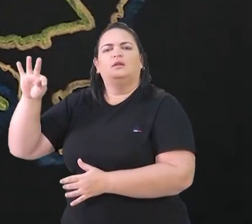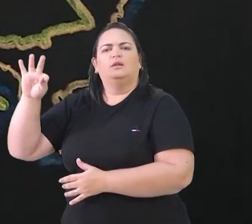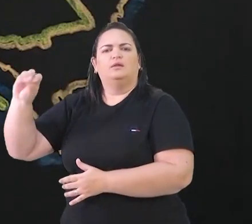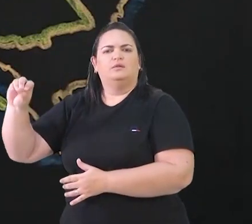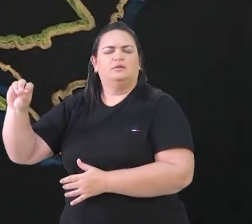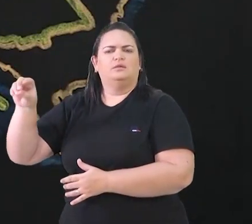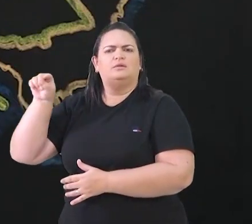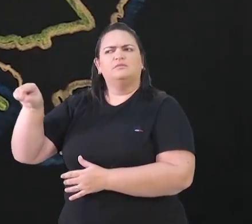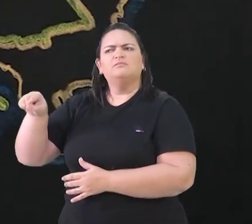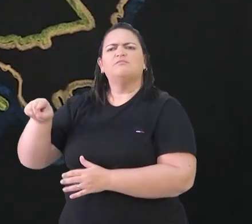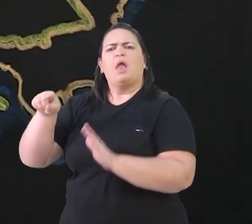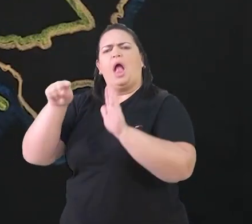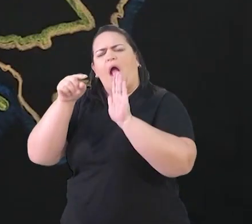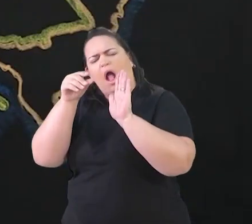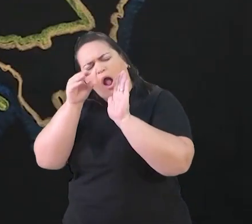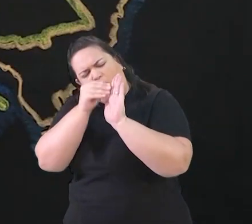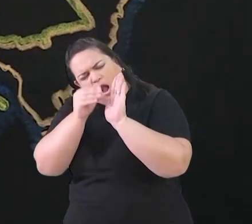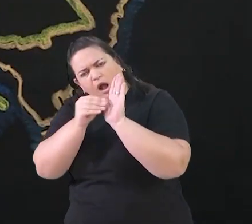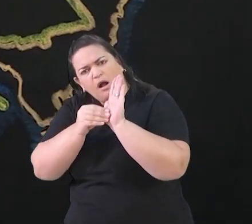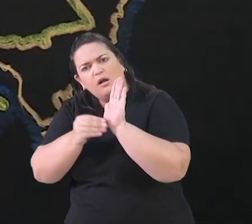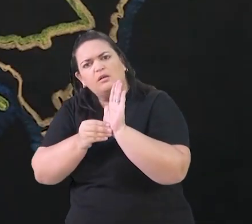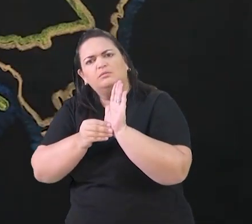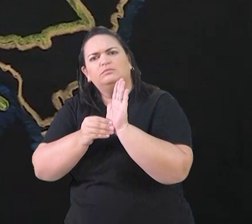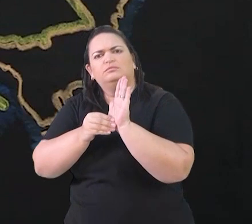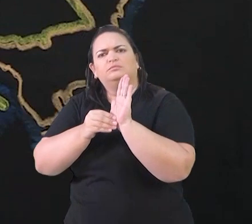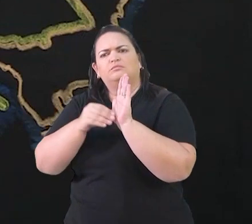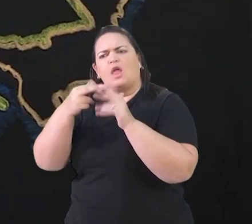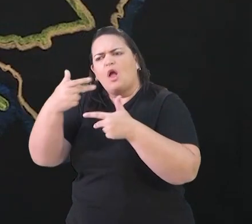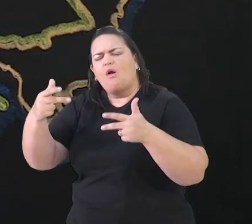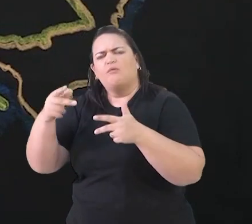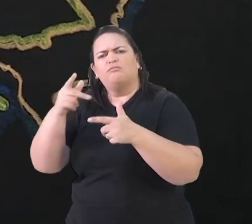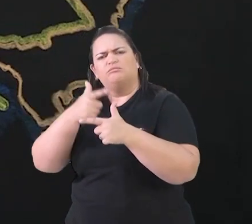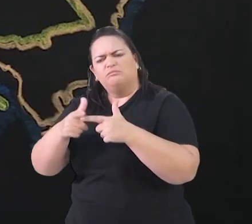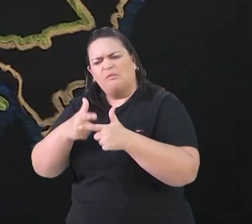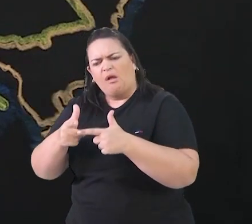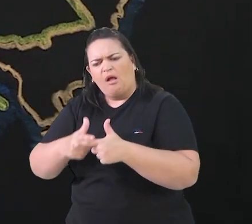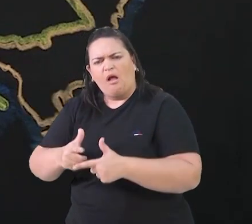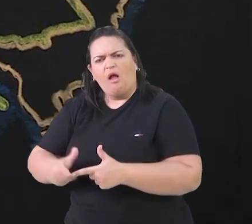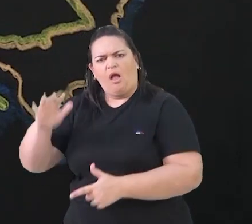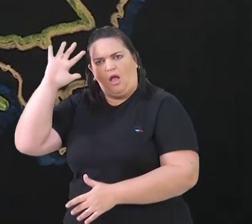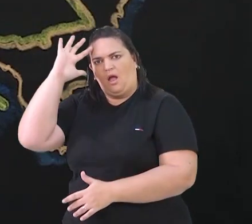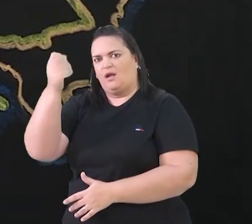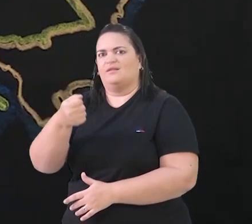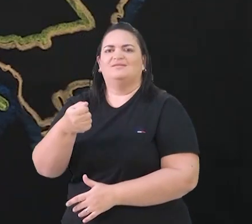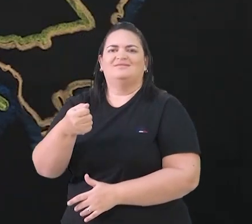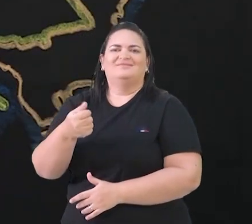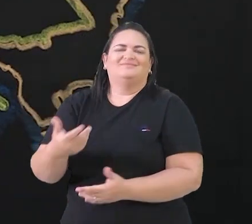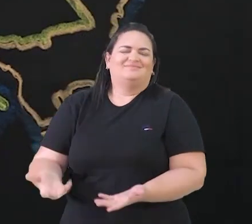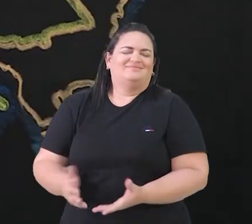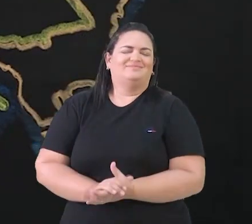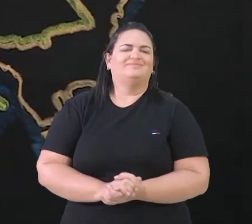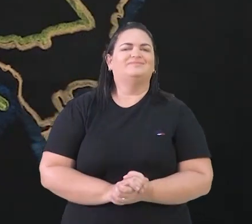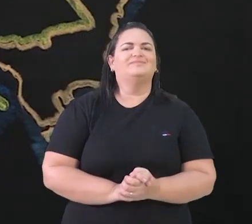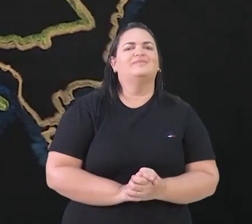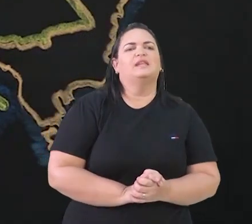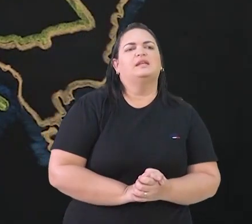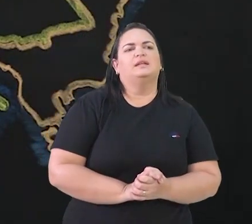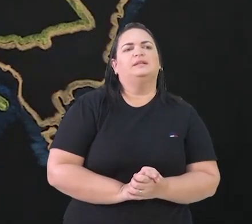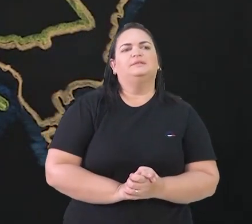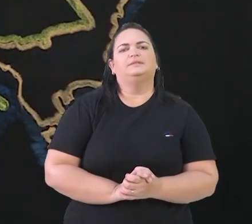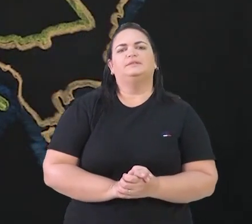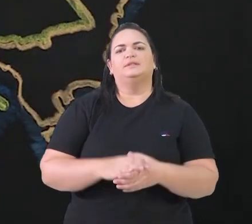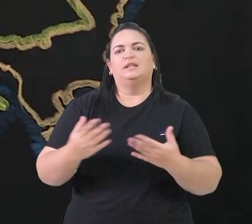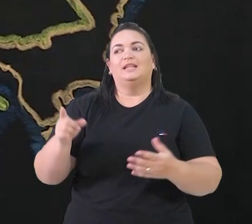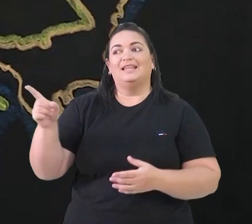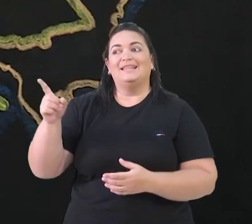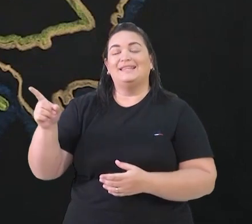medidas pela Igreja, que foi uma forma de resposta a isso que estava acontecendo na Europa. Primeira resposta muito clara